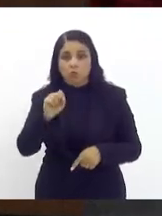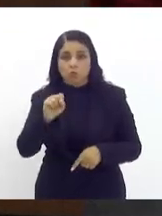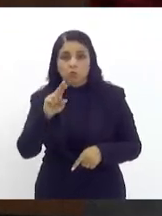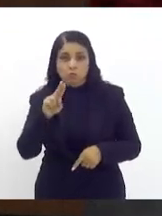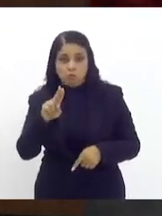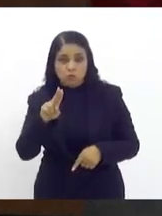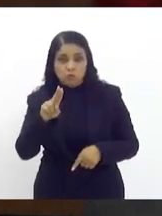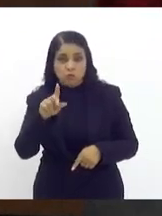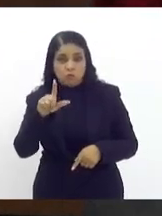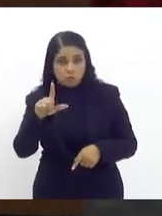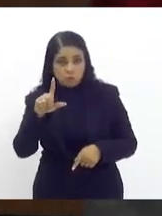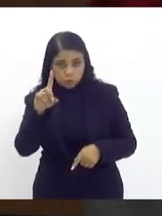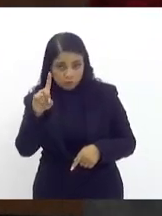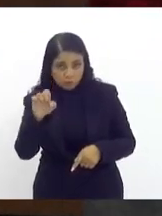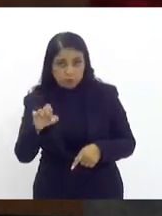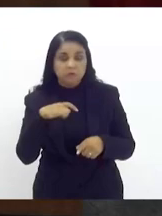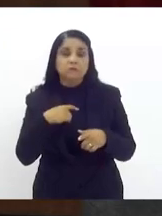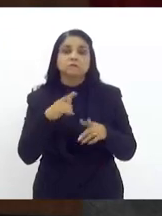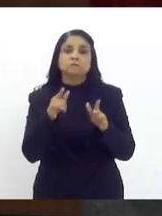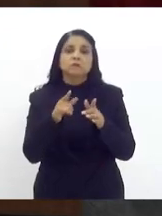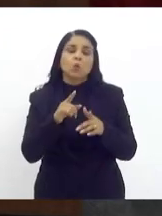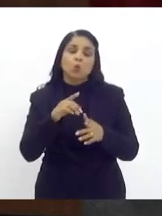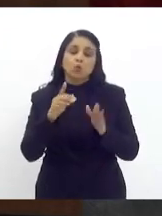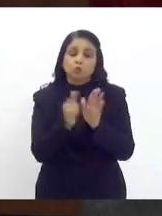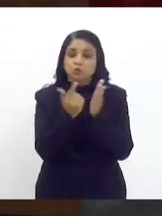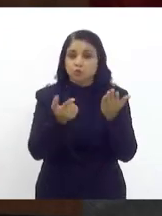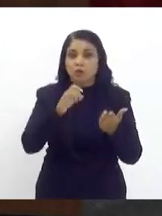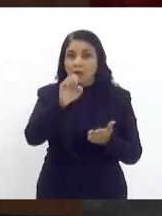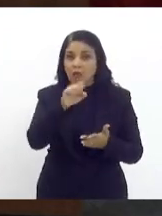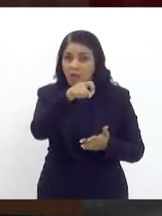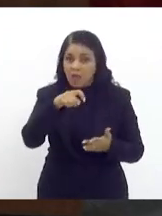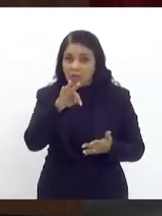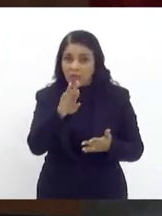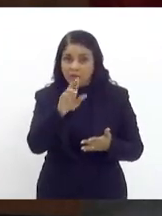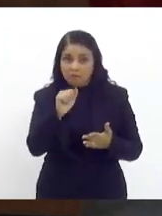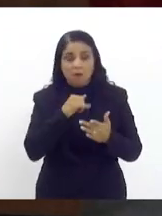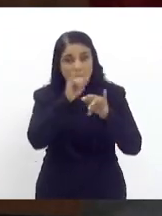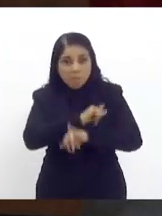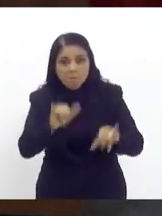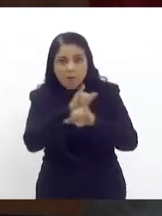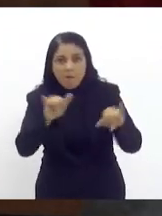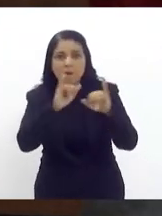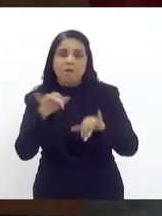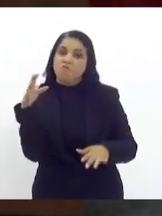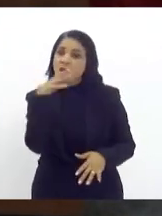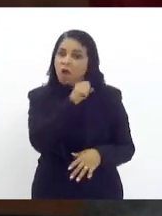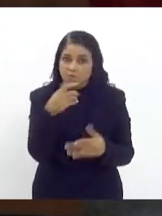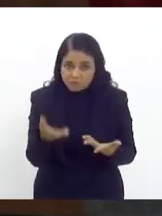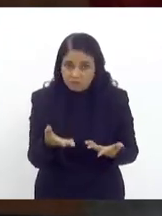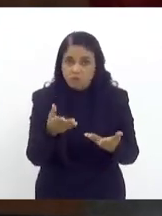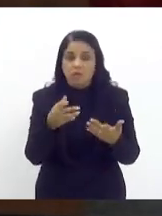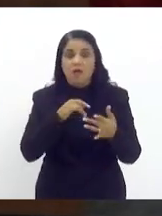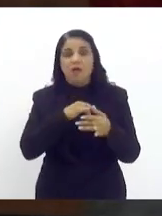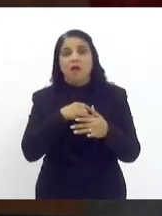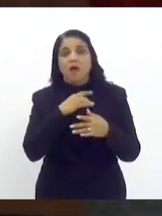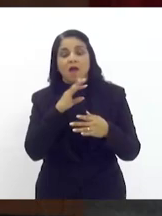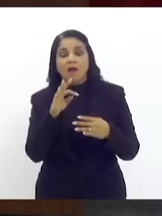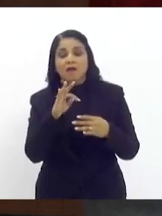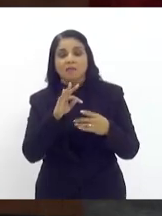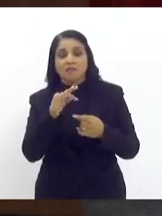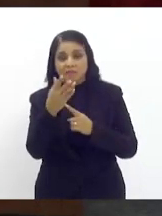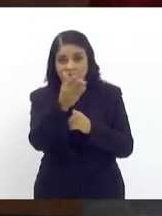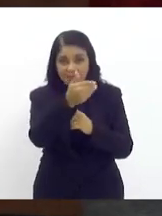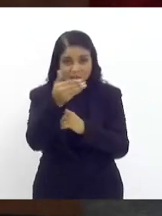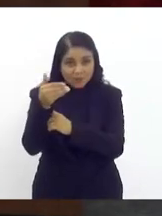o extra, logo publicizou, eles ficaram impressionados com a rapidez, porque hoje tem a tecnologia a nosso favor, alguém